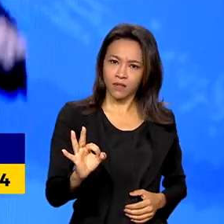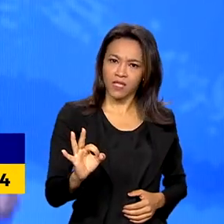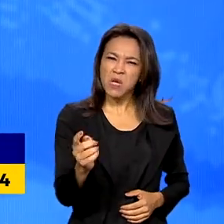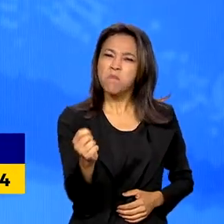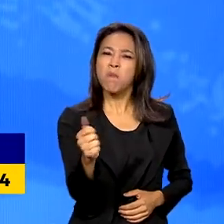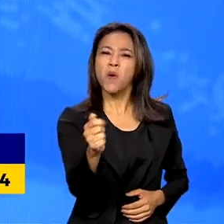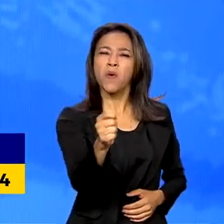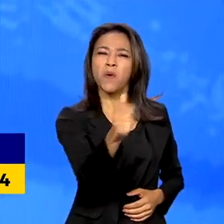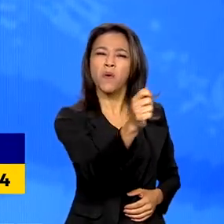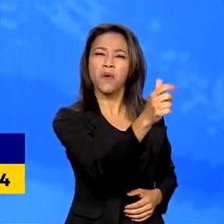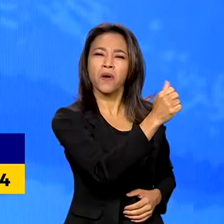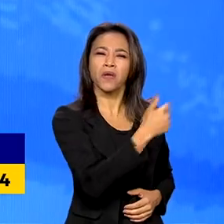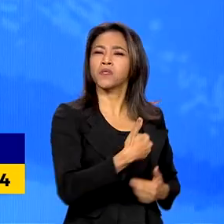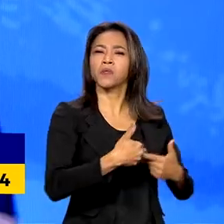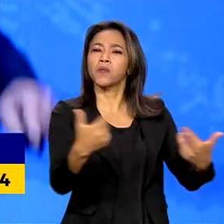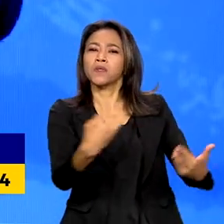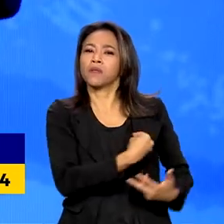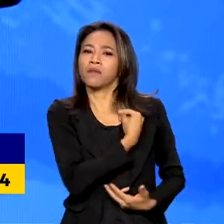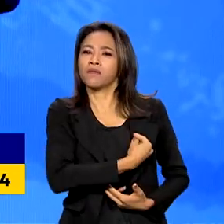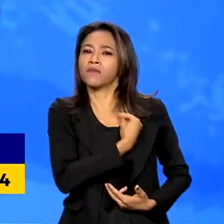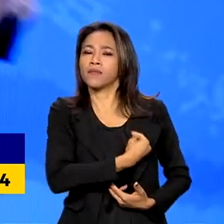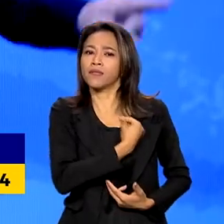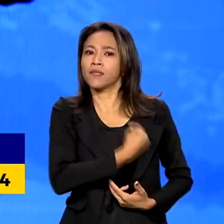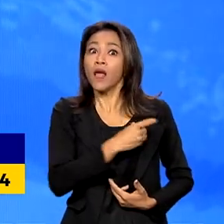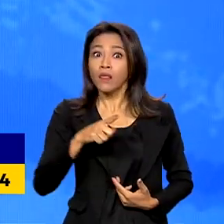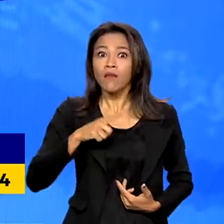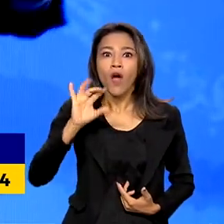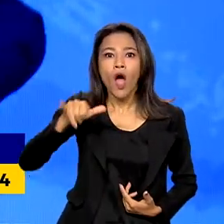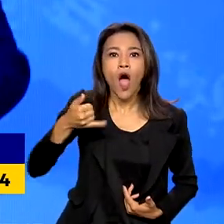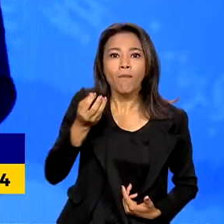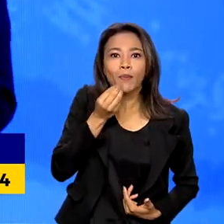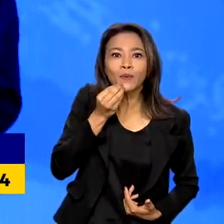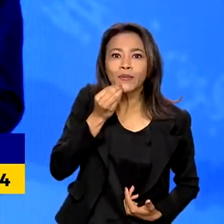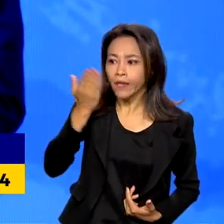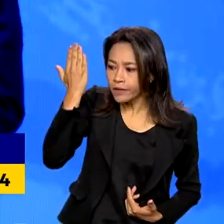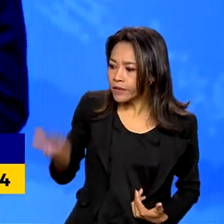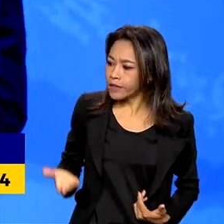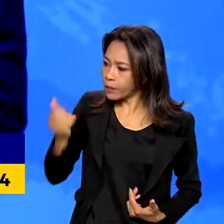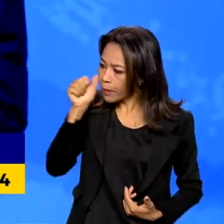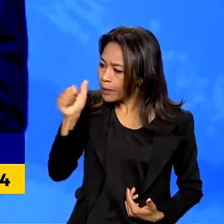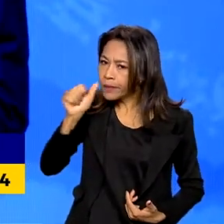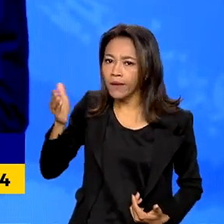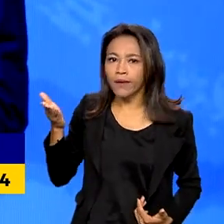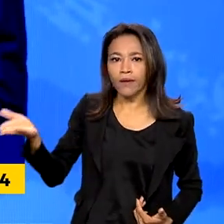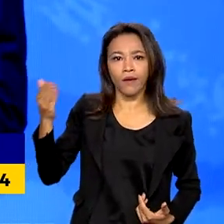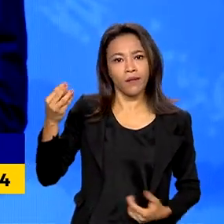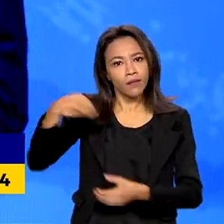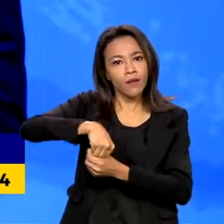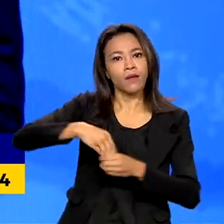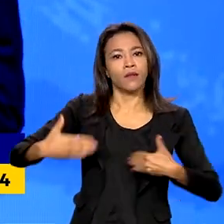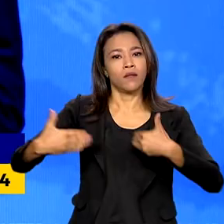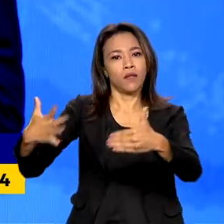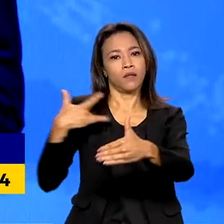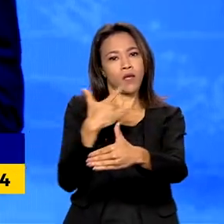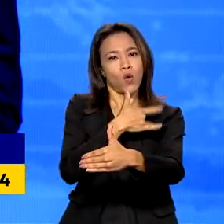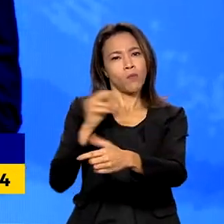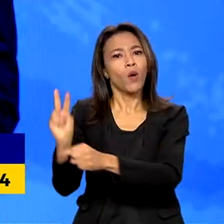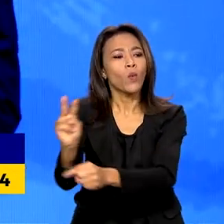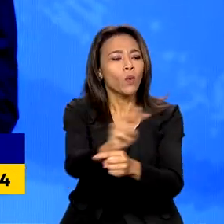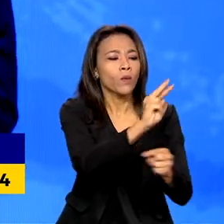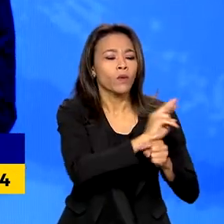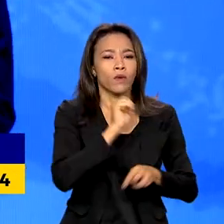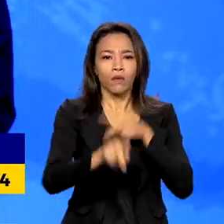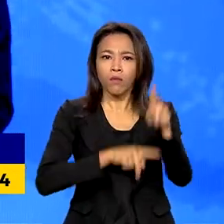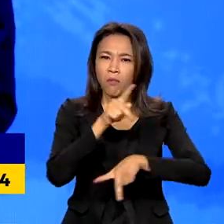poucas vezes na vida a gente teve a chance de ter uma mulher no Ministério da Saúde para cuidar do